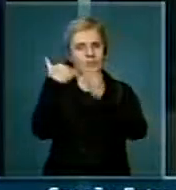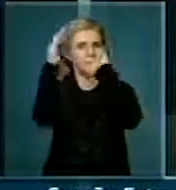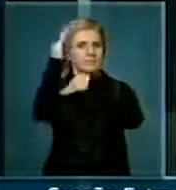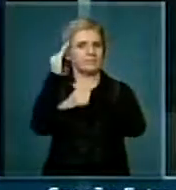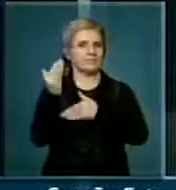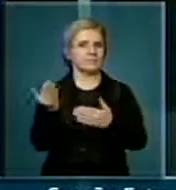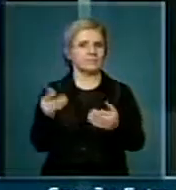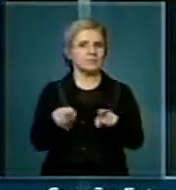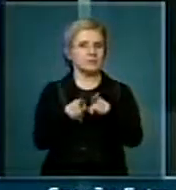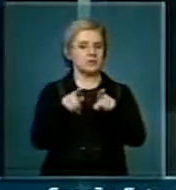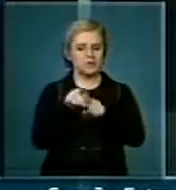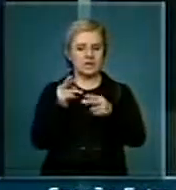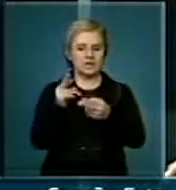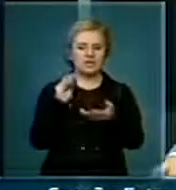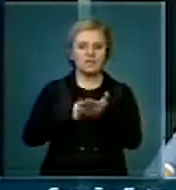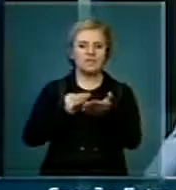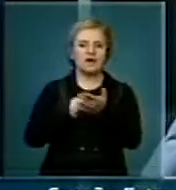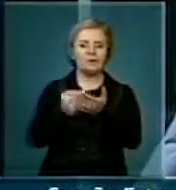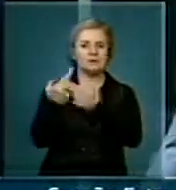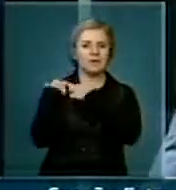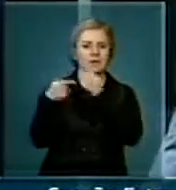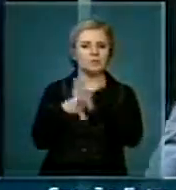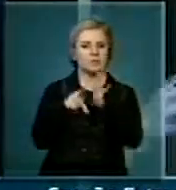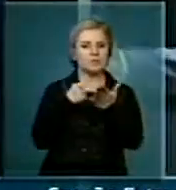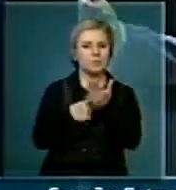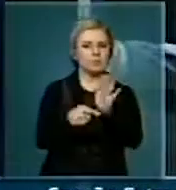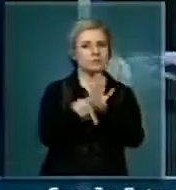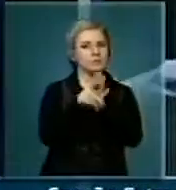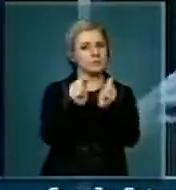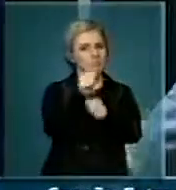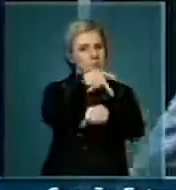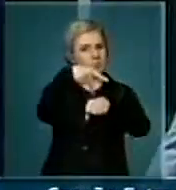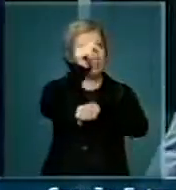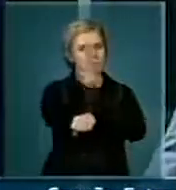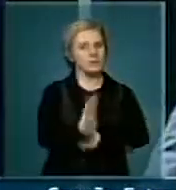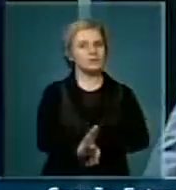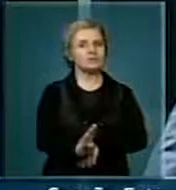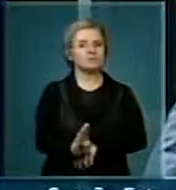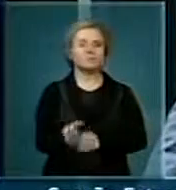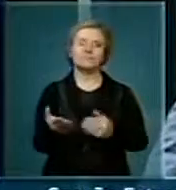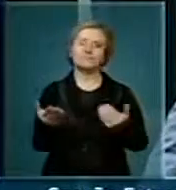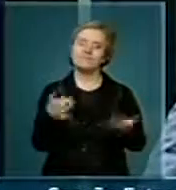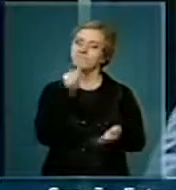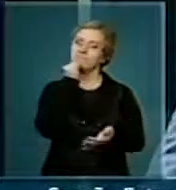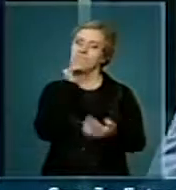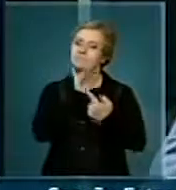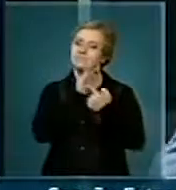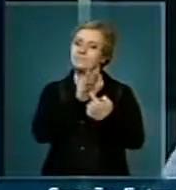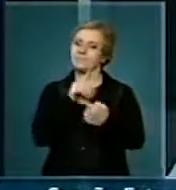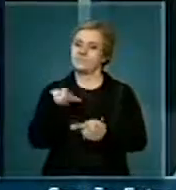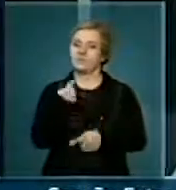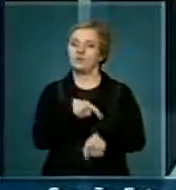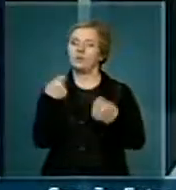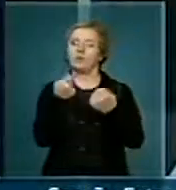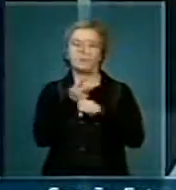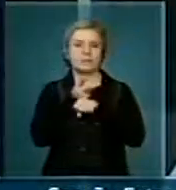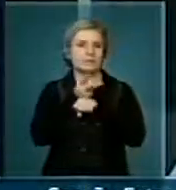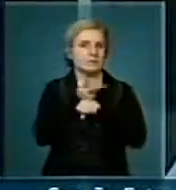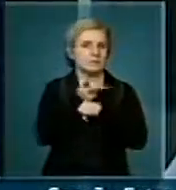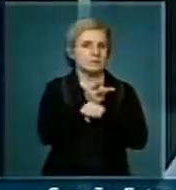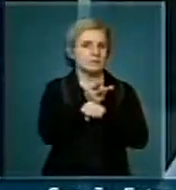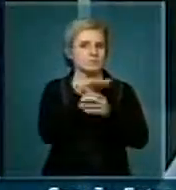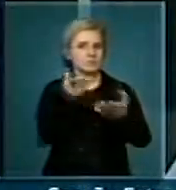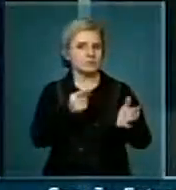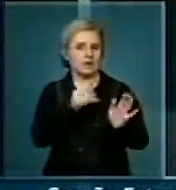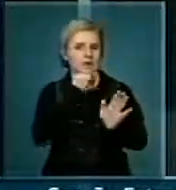segundo com o país. Então, é necessário que nós, estou dando esse exemplo, para que nós possamos buscar nesse